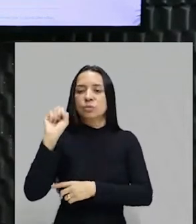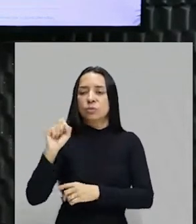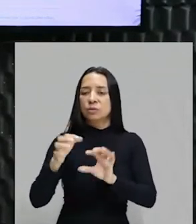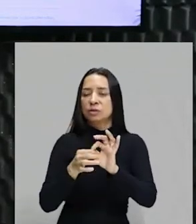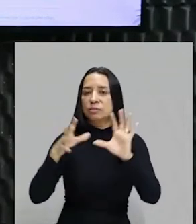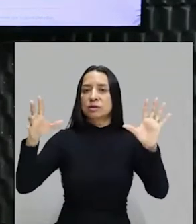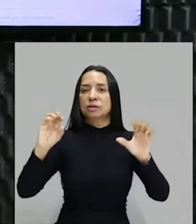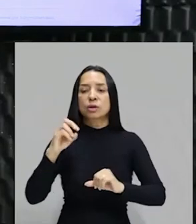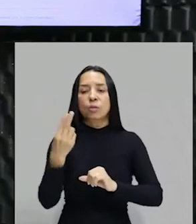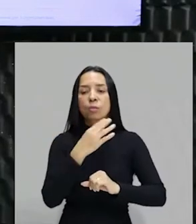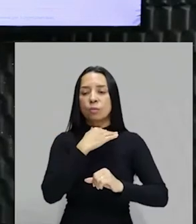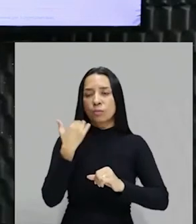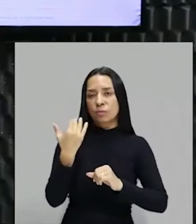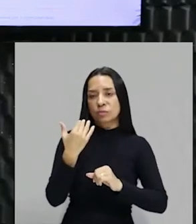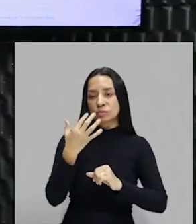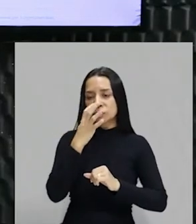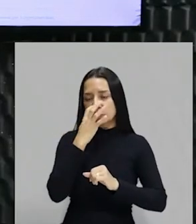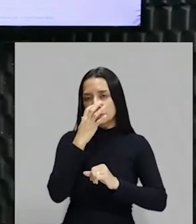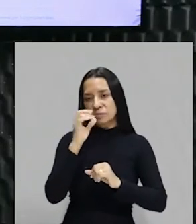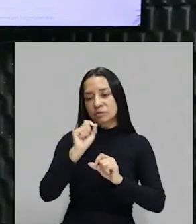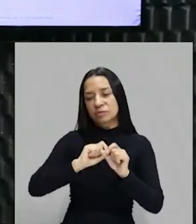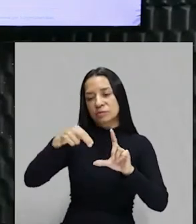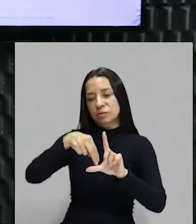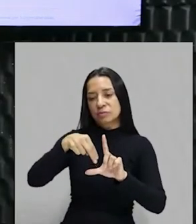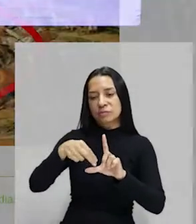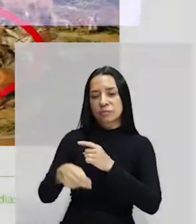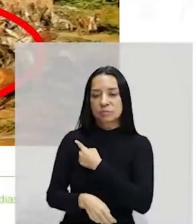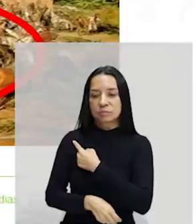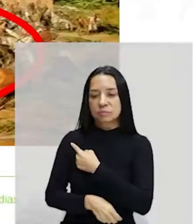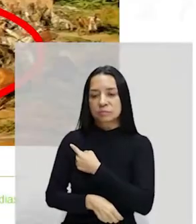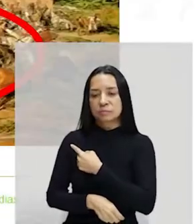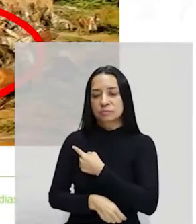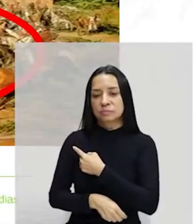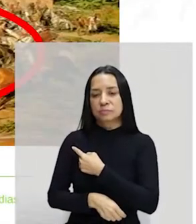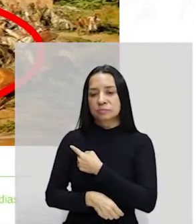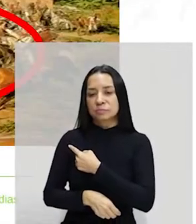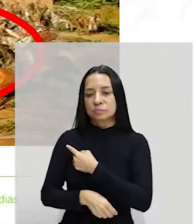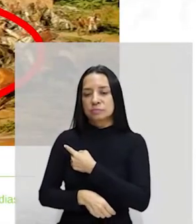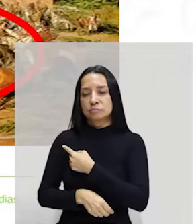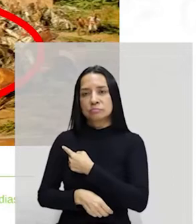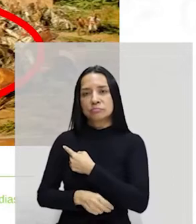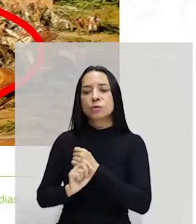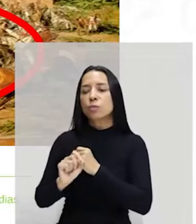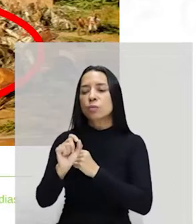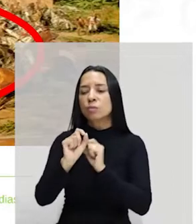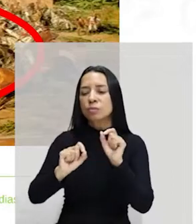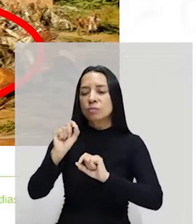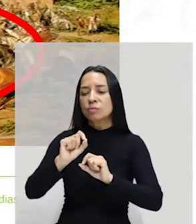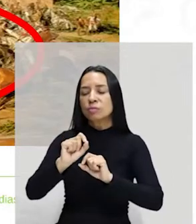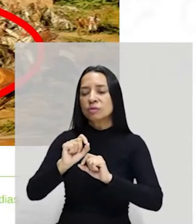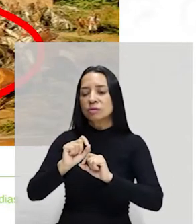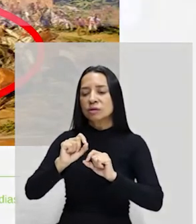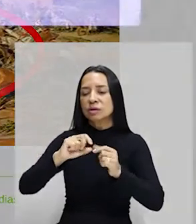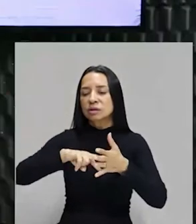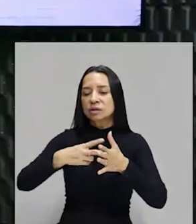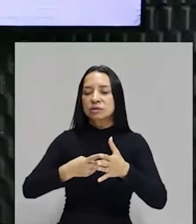morte? Como vocês assistiram em alguma novela aí de alguma emissora. Então, epa, que coração é esse, professor? Pois é, esse coração aqui